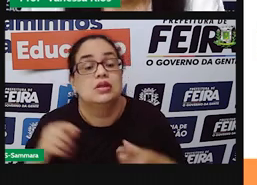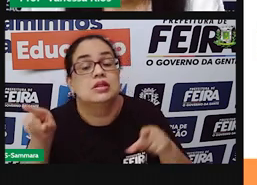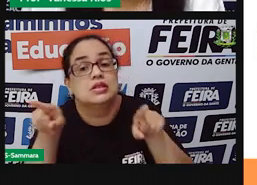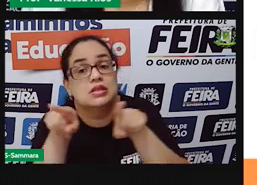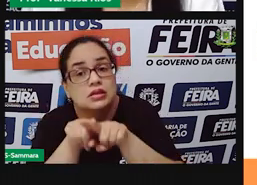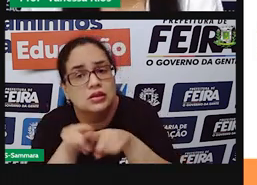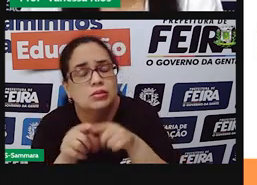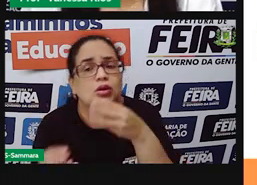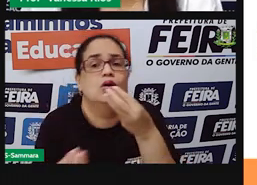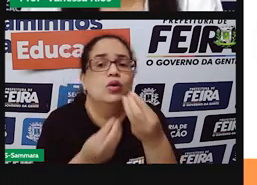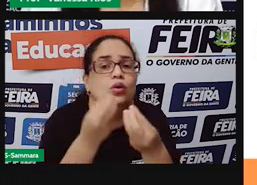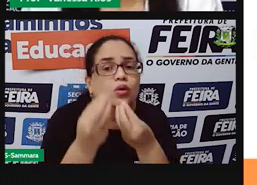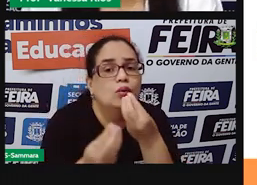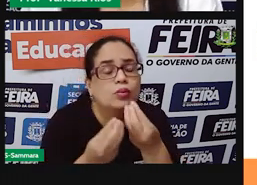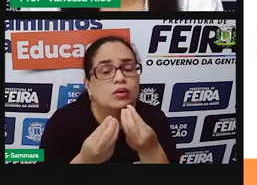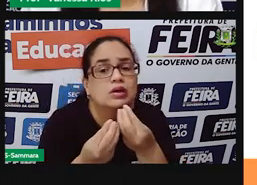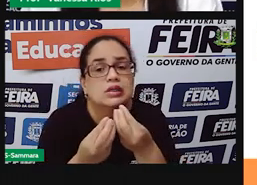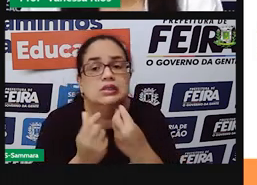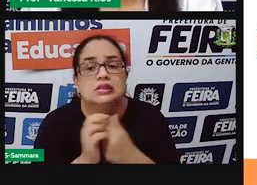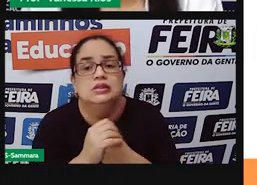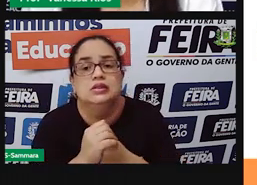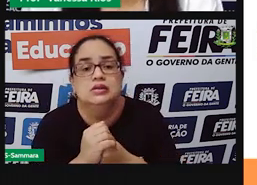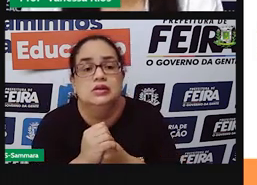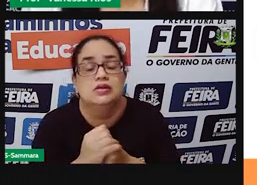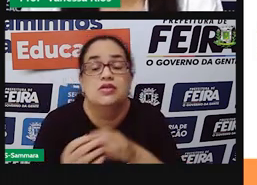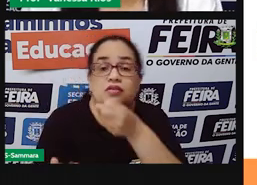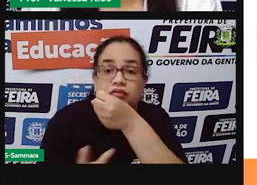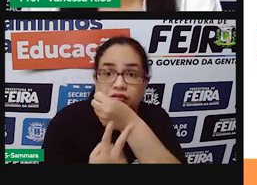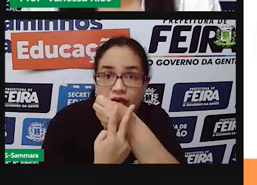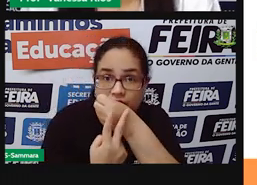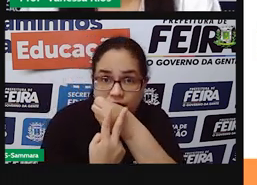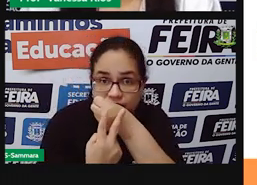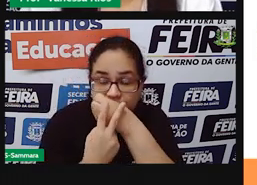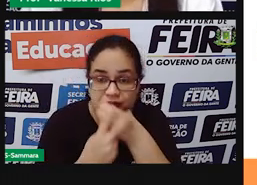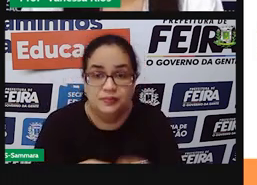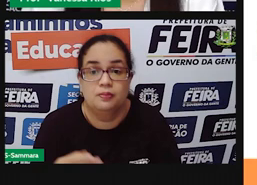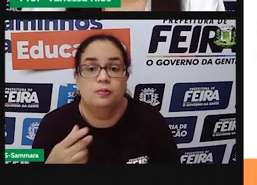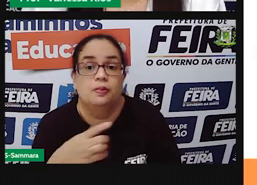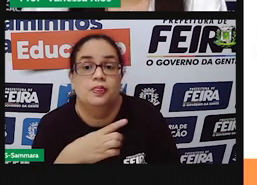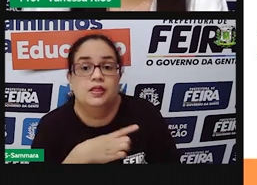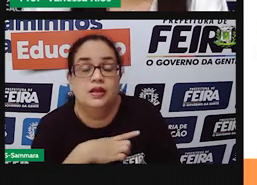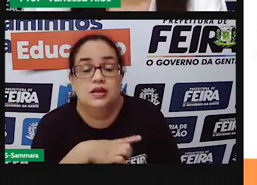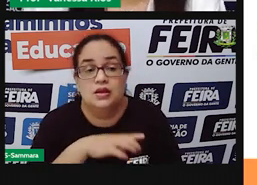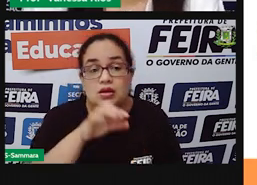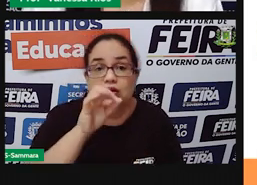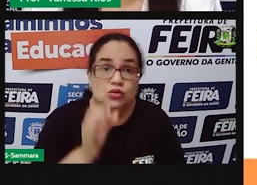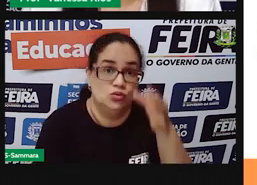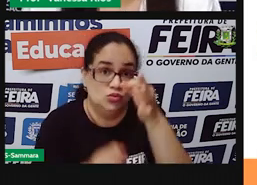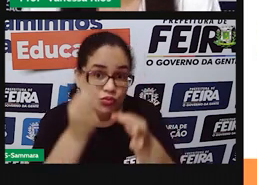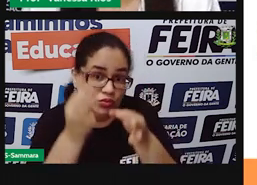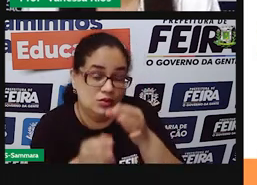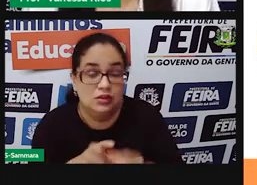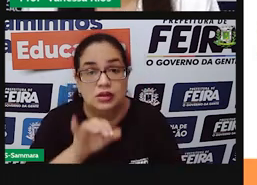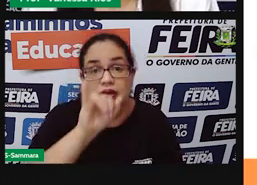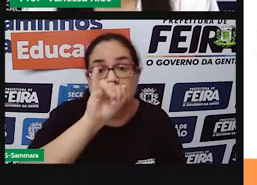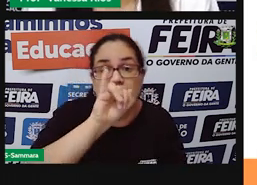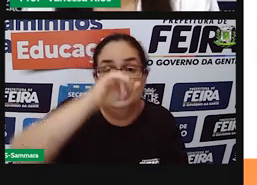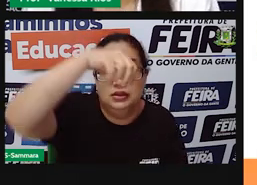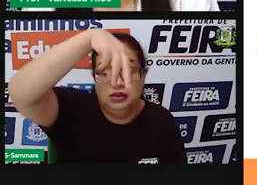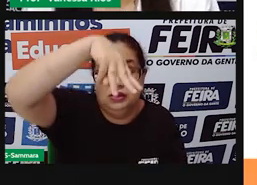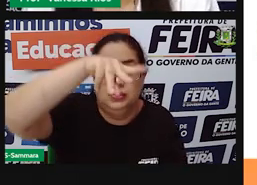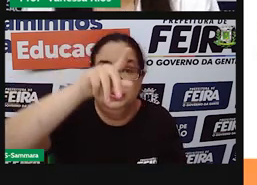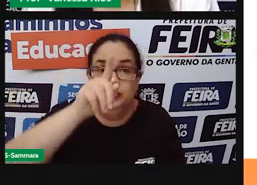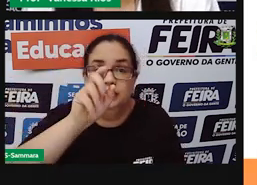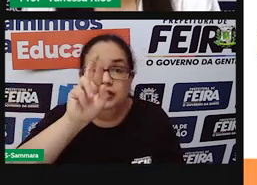também o modo, né? O tempo em que o verbo está. Porque se ele está conjugado, ele pode pertencer aí